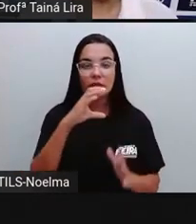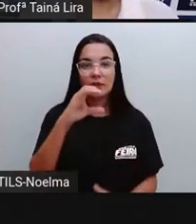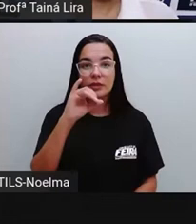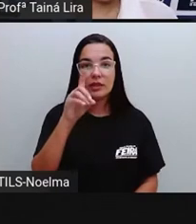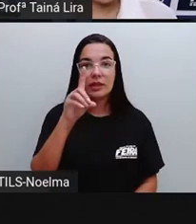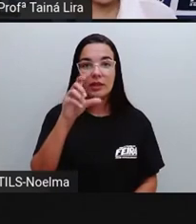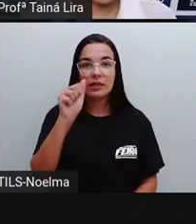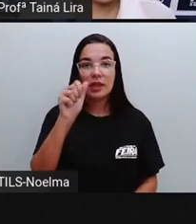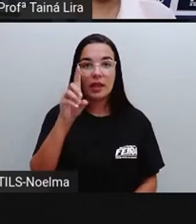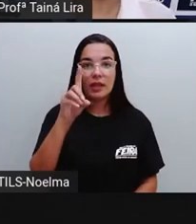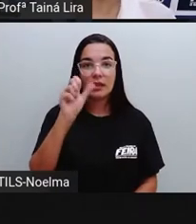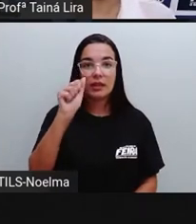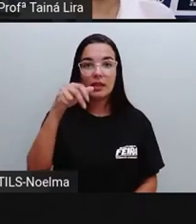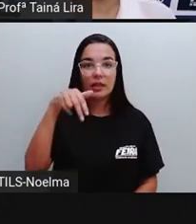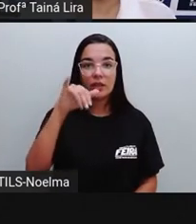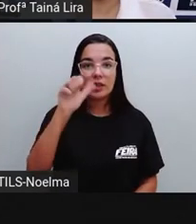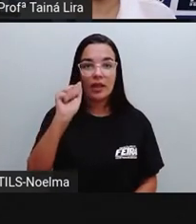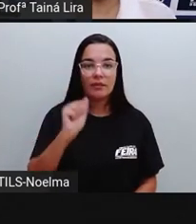Partido Cidadania.